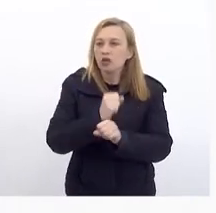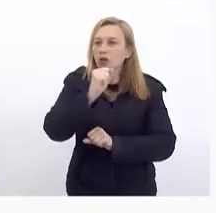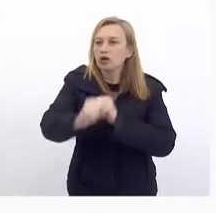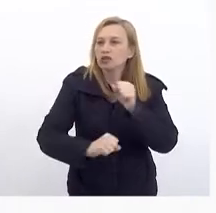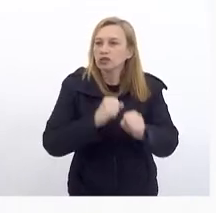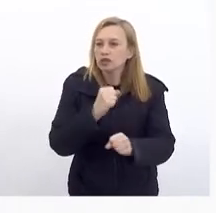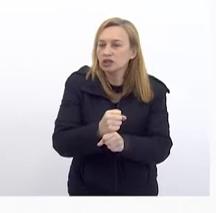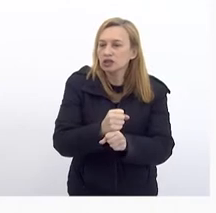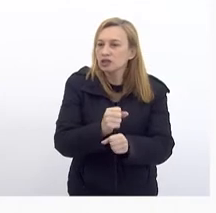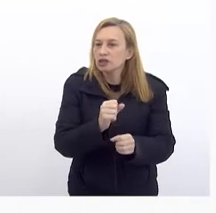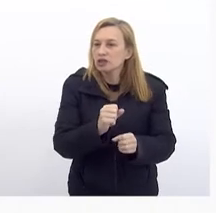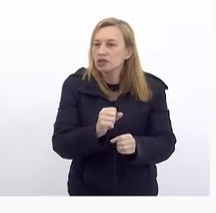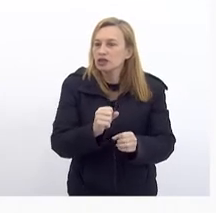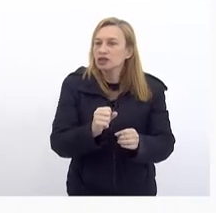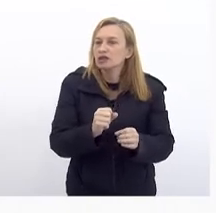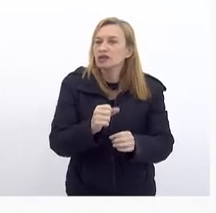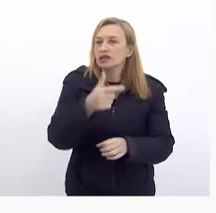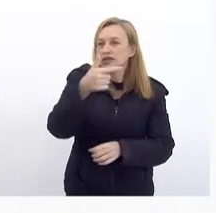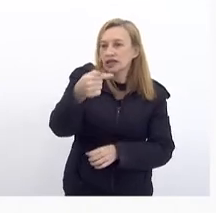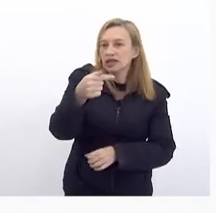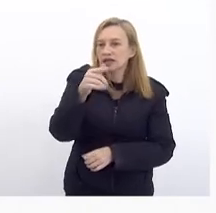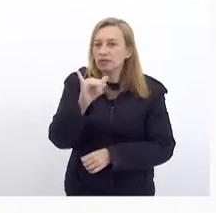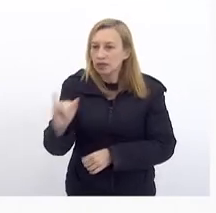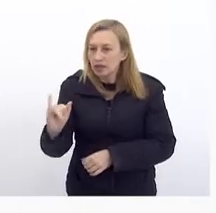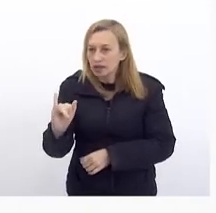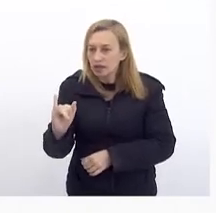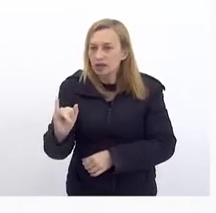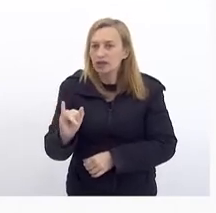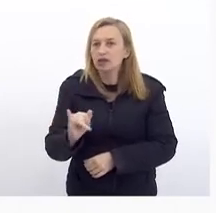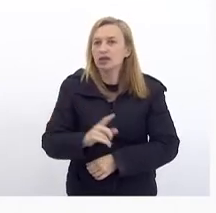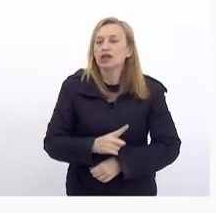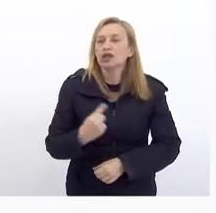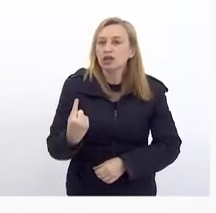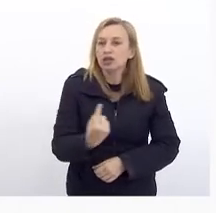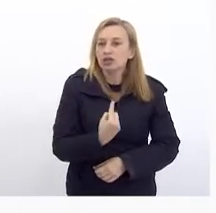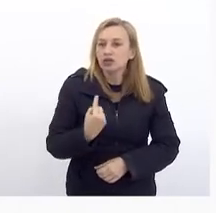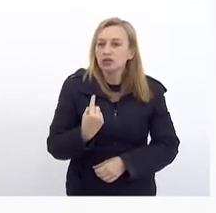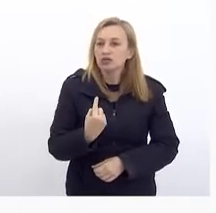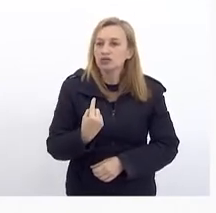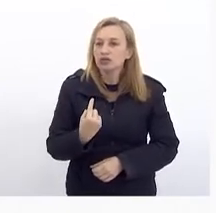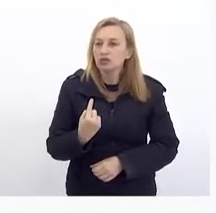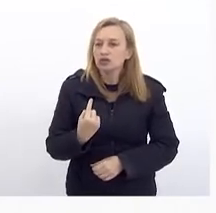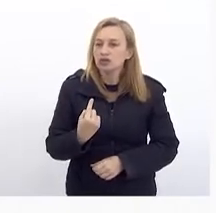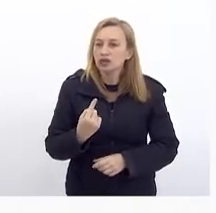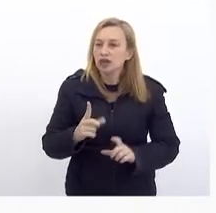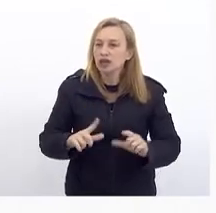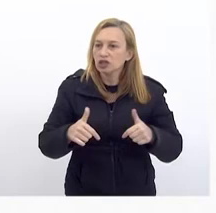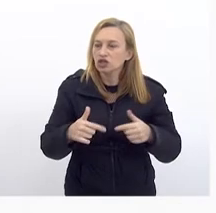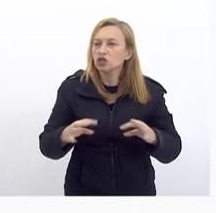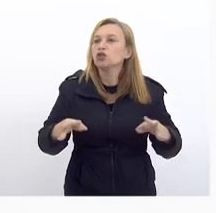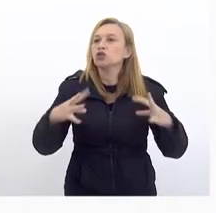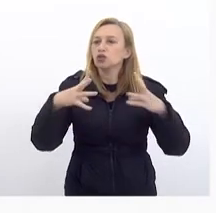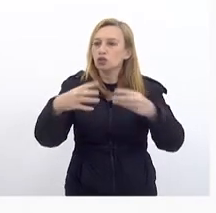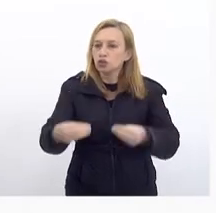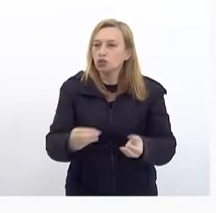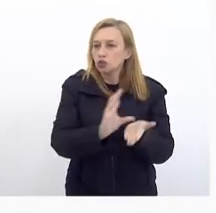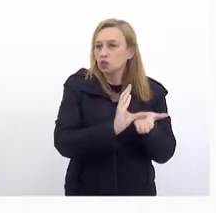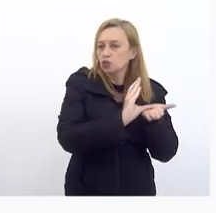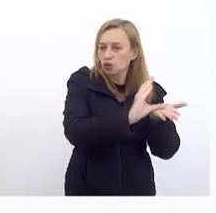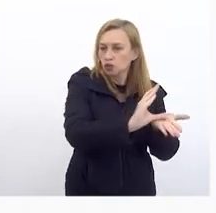estar Na ordem De 7 bi E que nós Vamos estar Aplicando Todos os Recursos